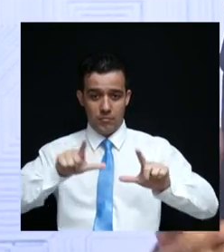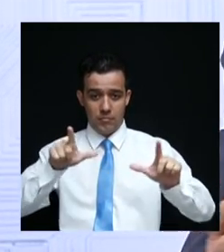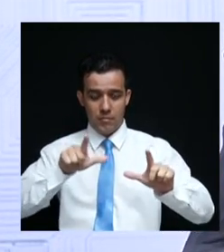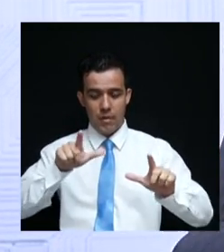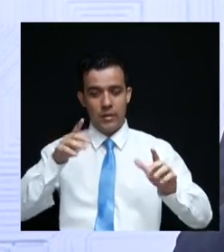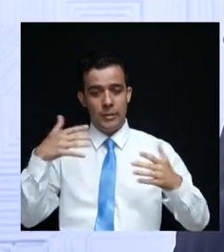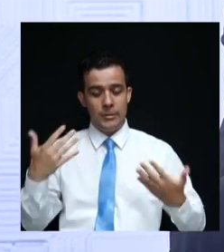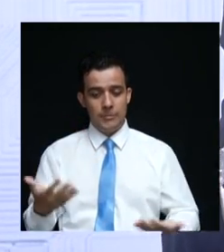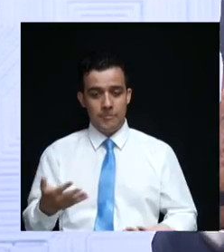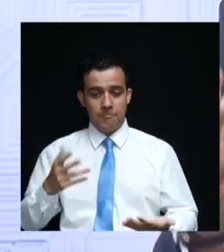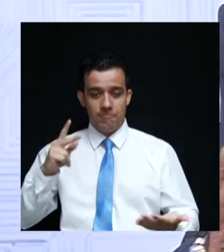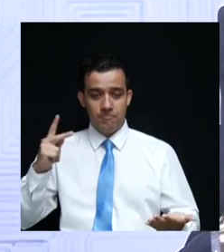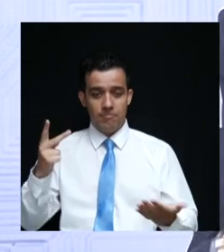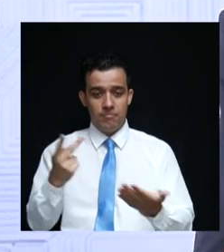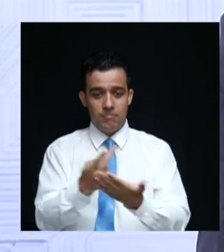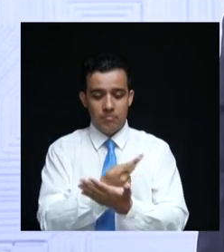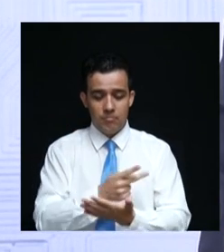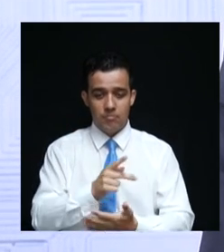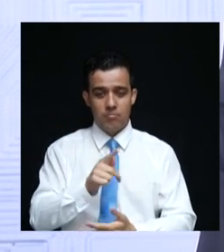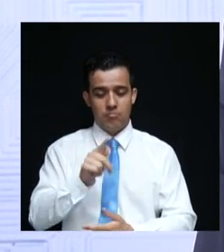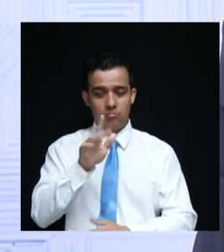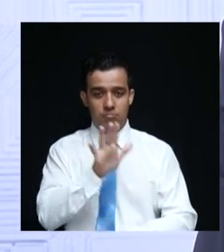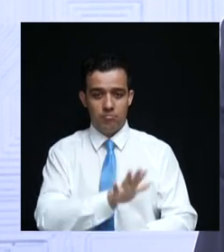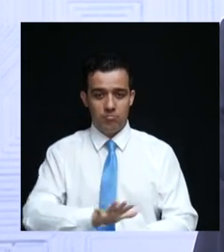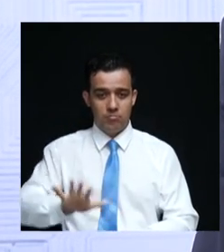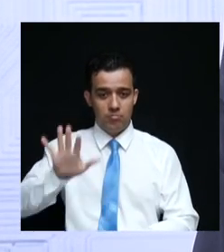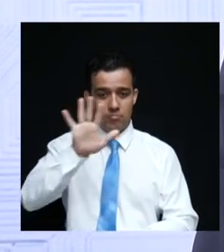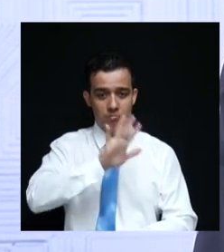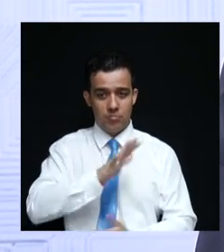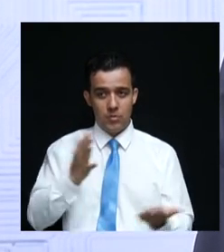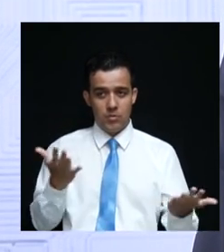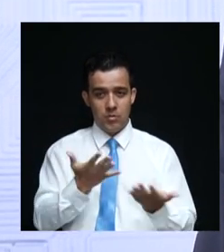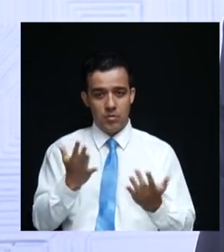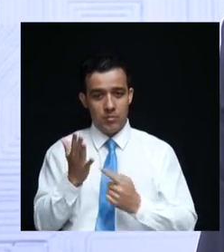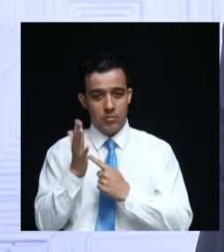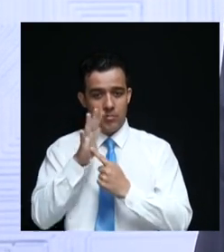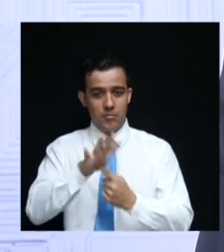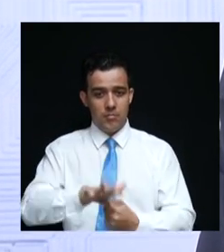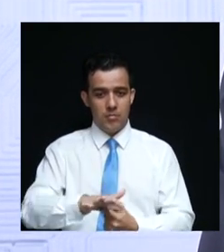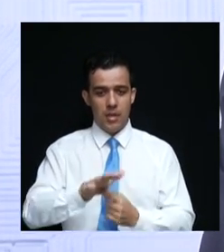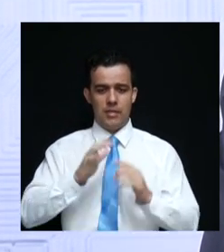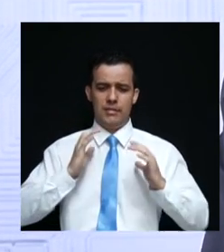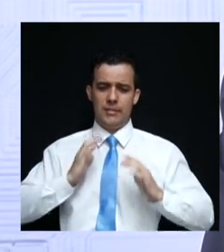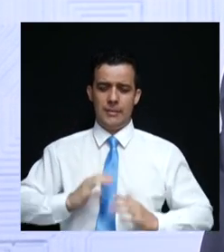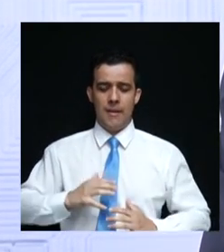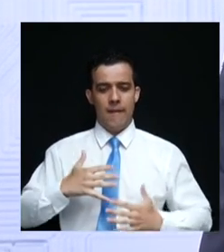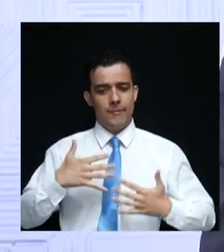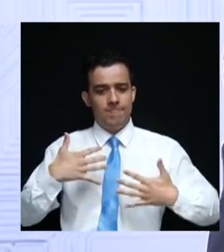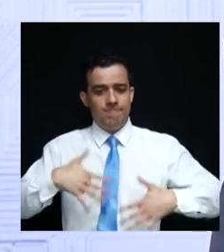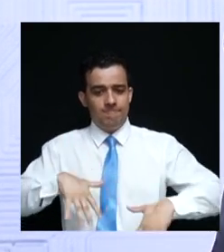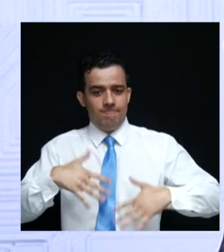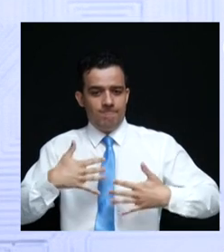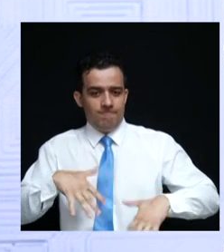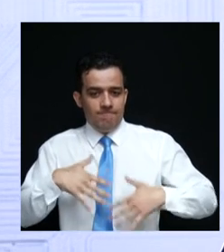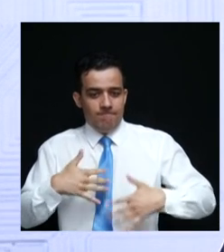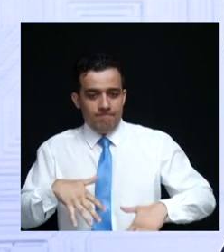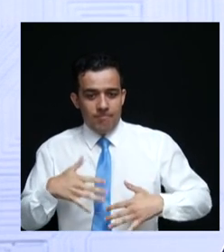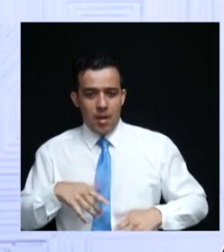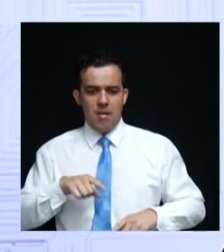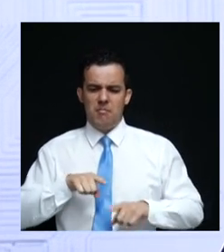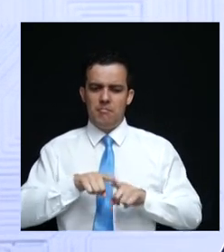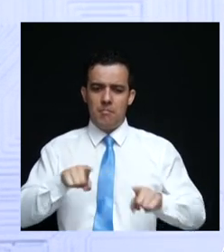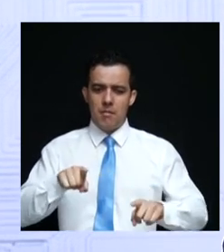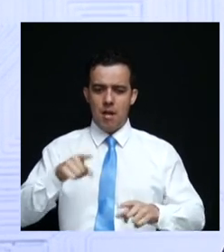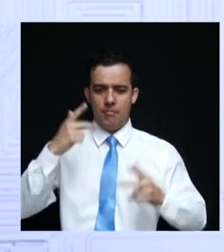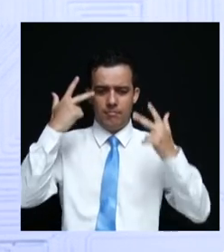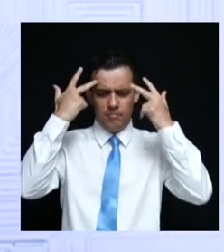quadro e desta radiografia atual, o cidadão fica extremamente ansioso. Mas eu quero tranquilizá-lo.